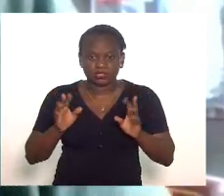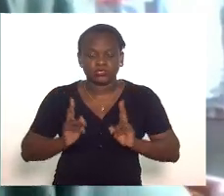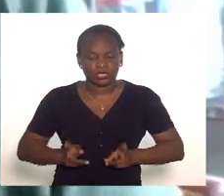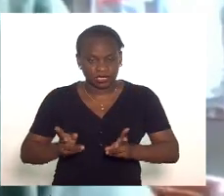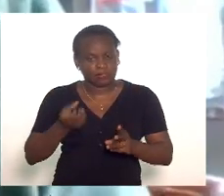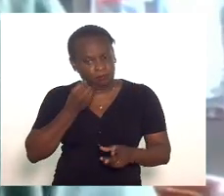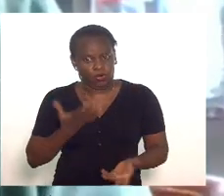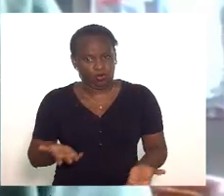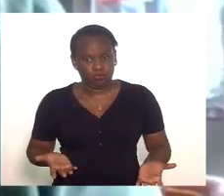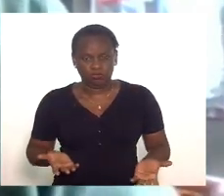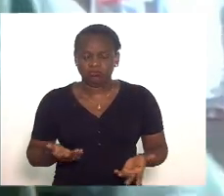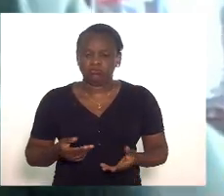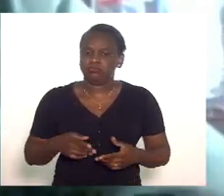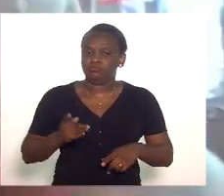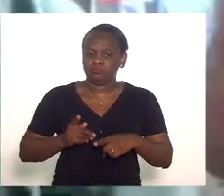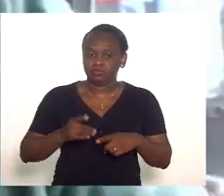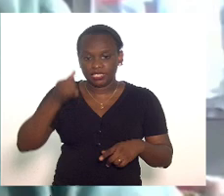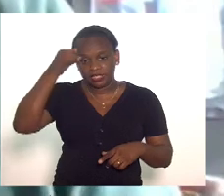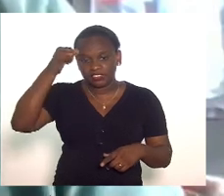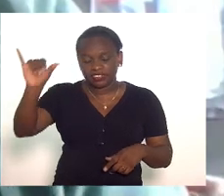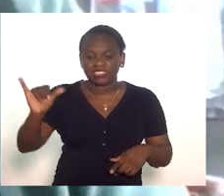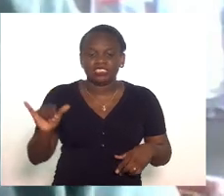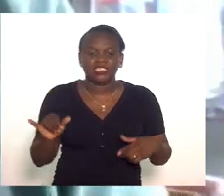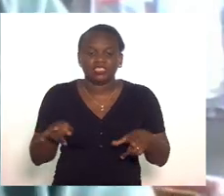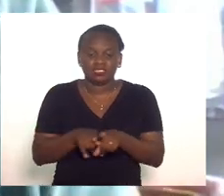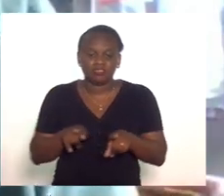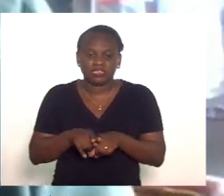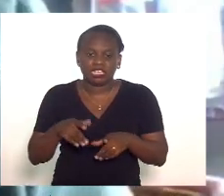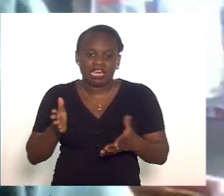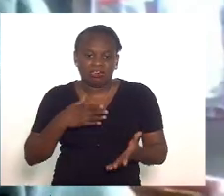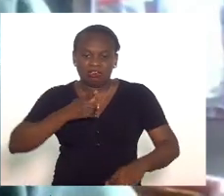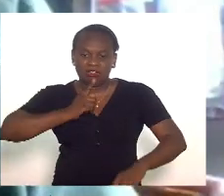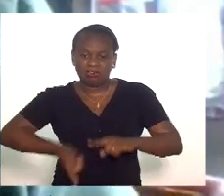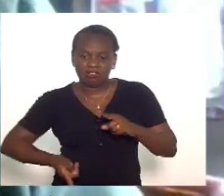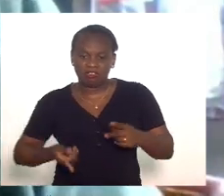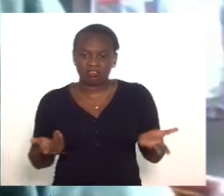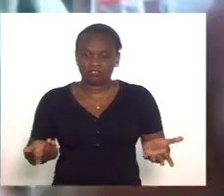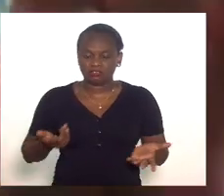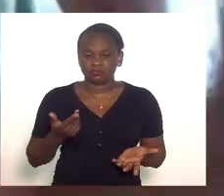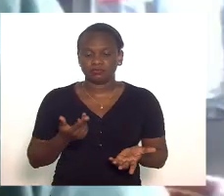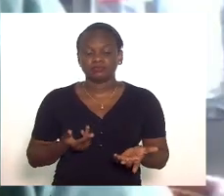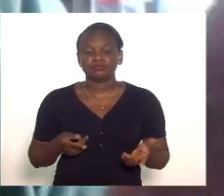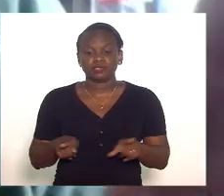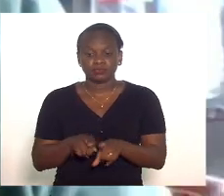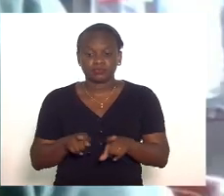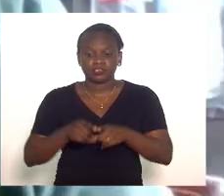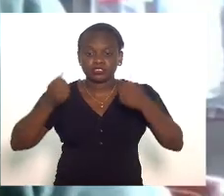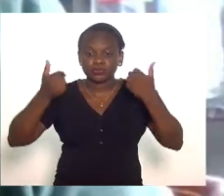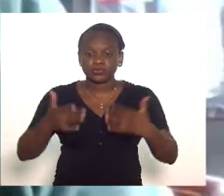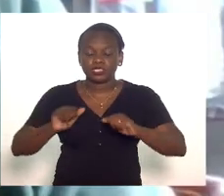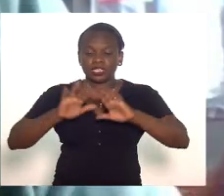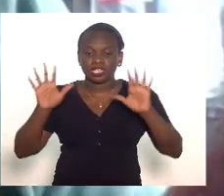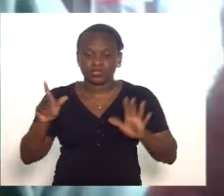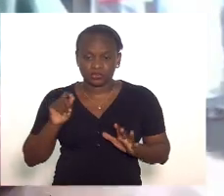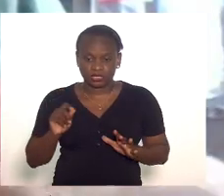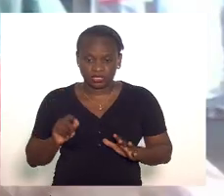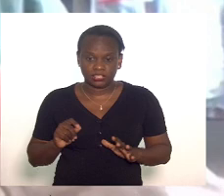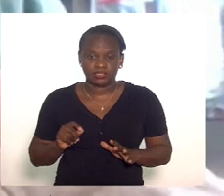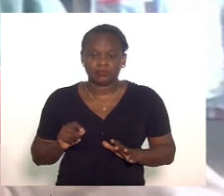seja não é bom que seja para não dar margem inclusive a nenhum tipo de veto ao projeto e ficou claro que o projeto